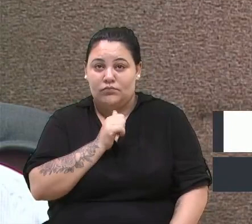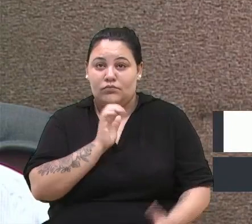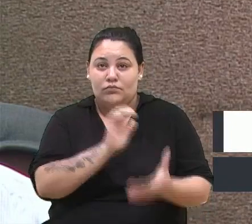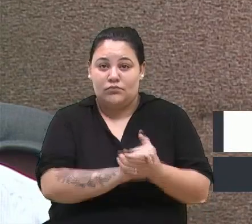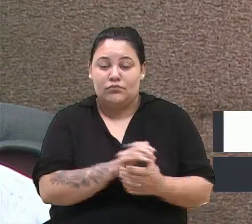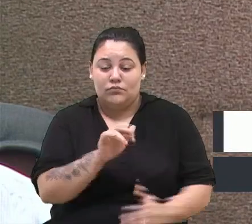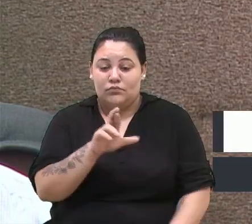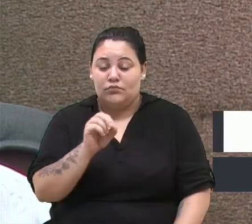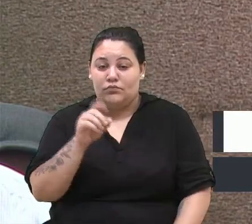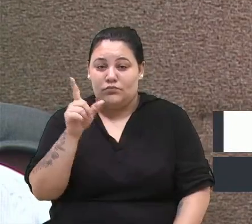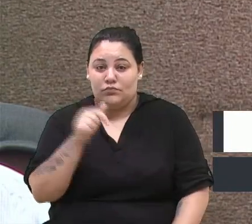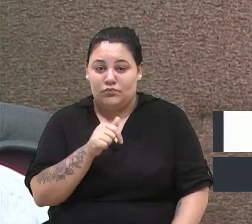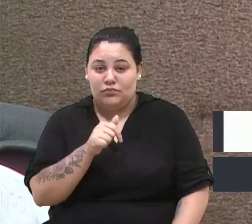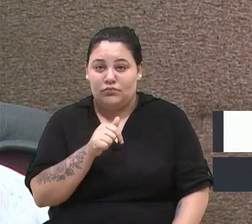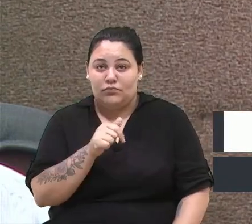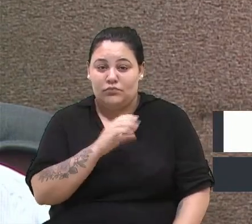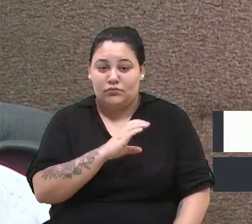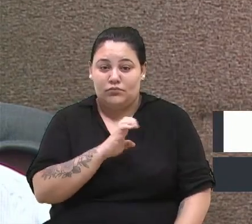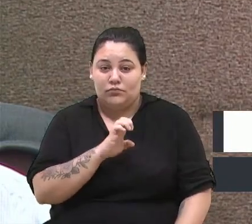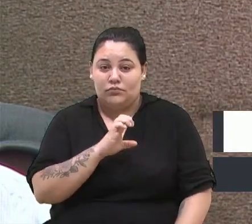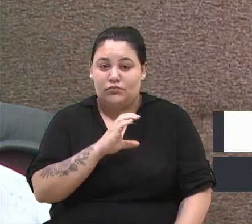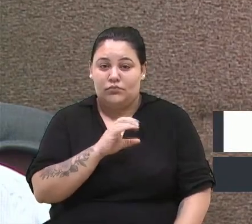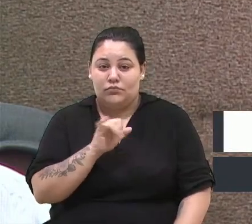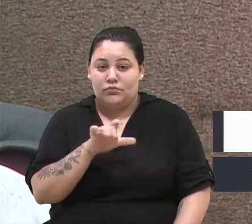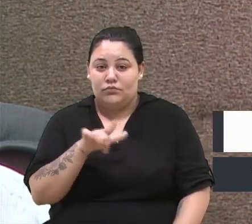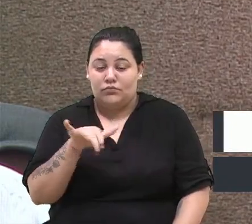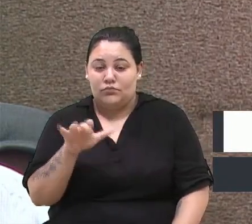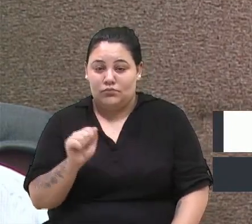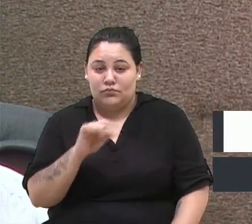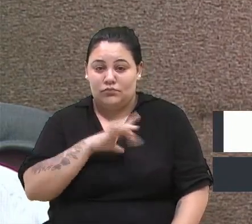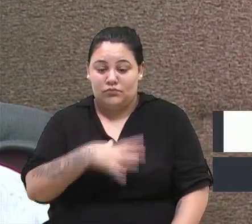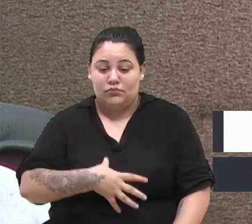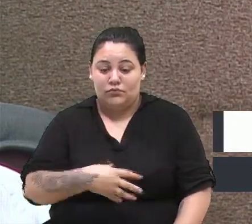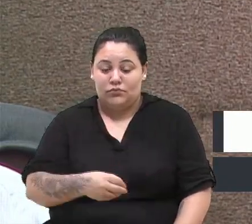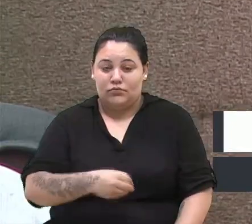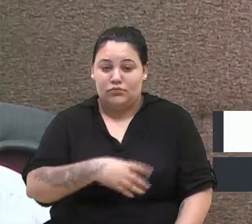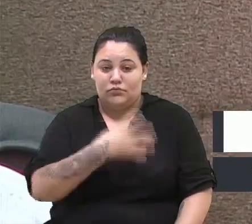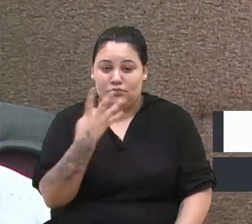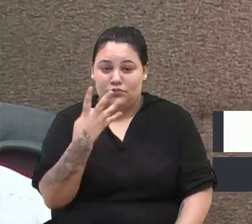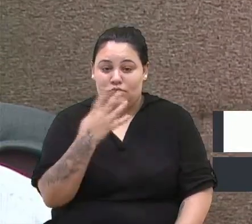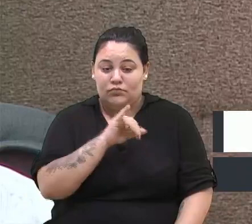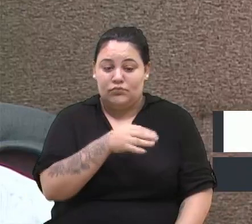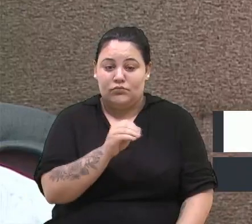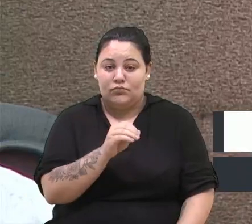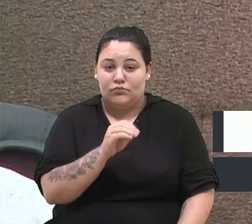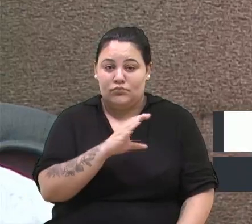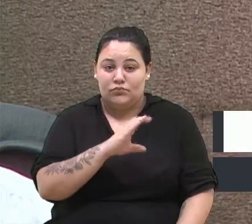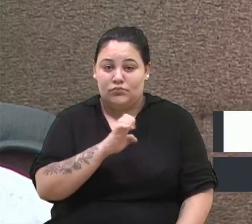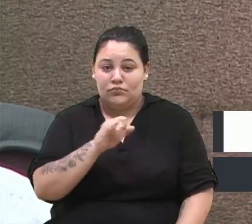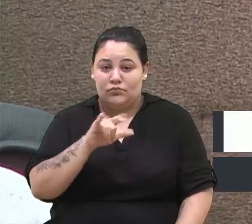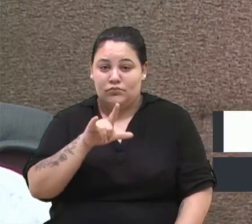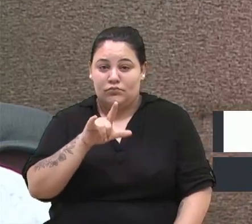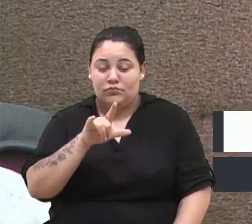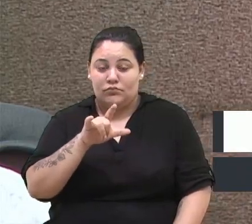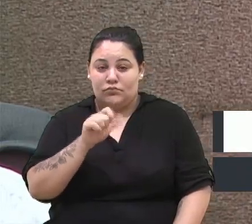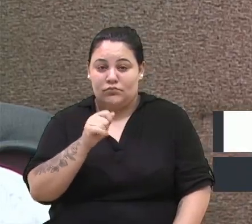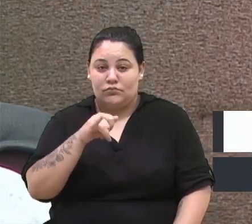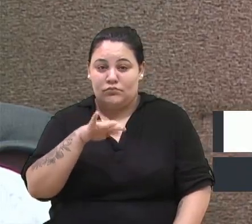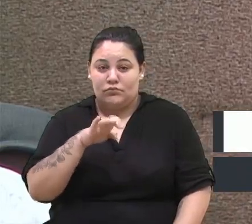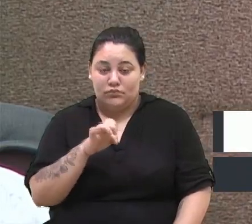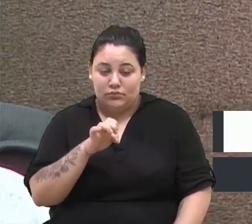Tomielo Palandre e tiveram quatro filhos. José Leine, memória, Lauro José Vânio